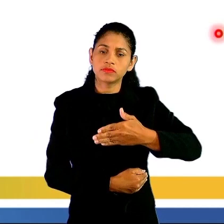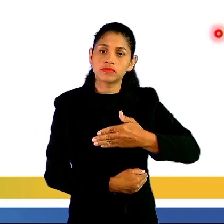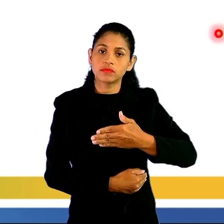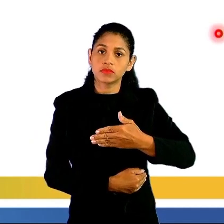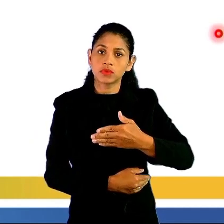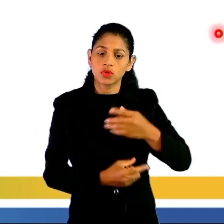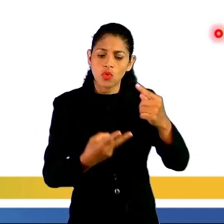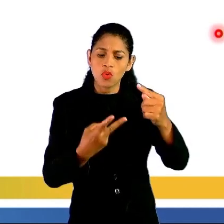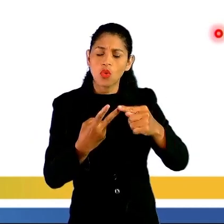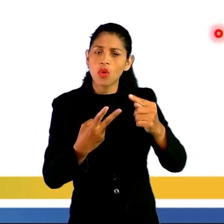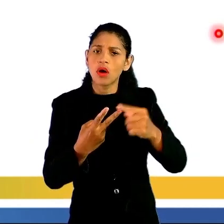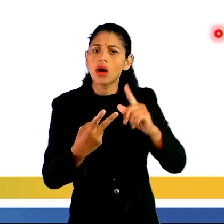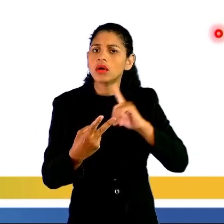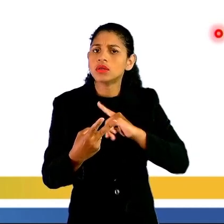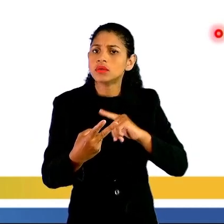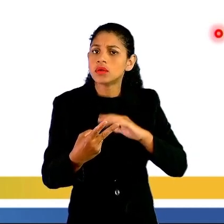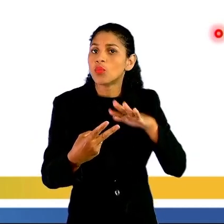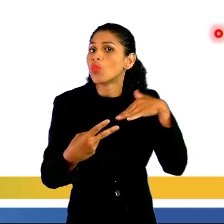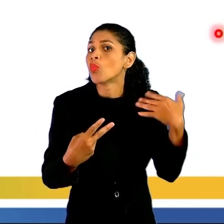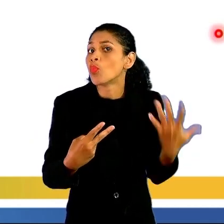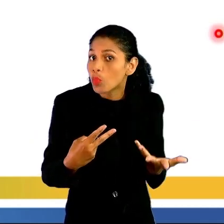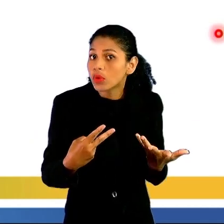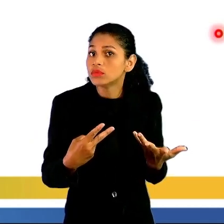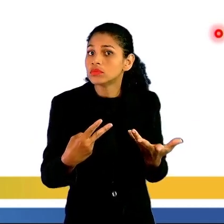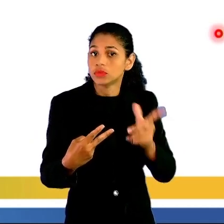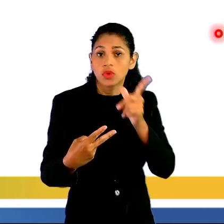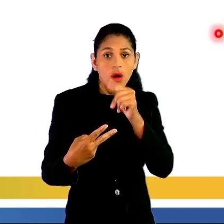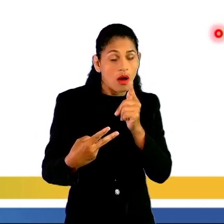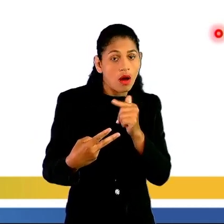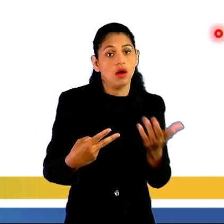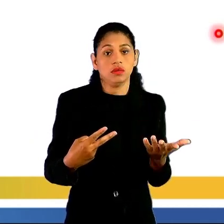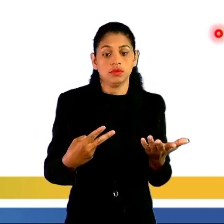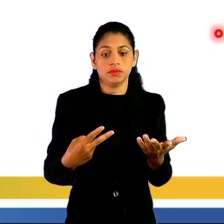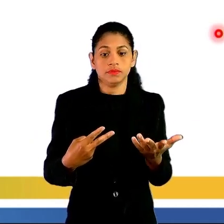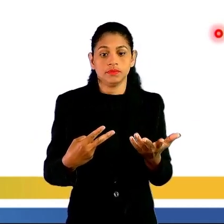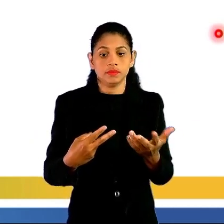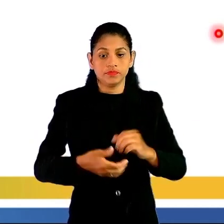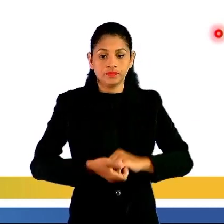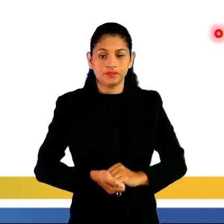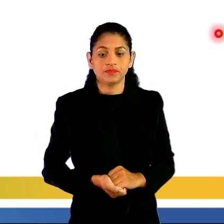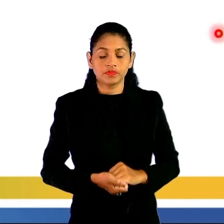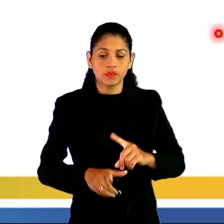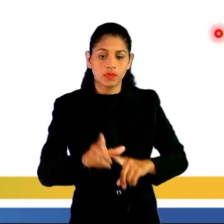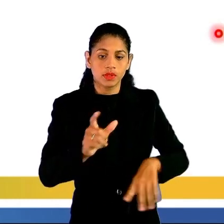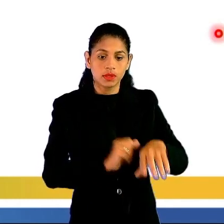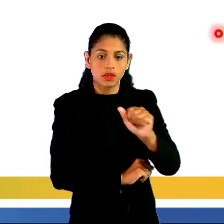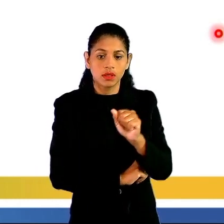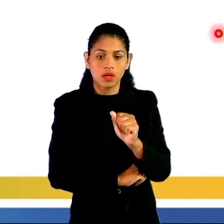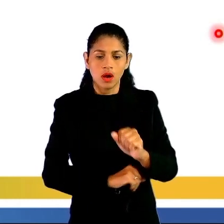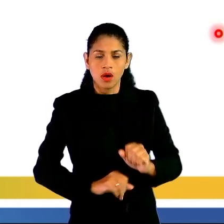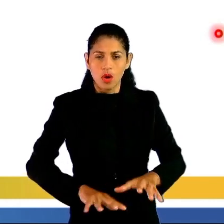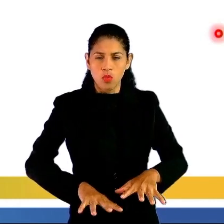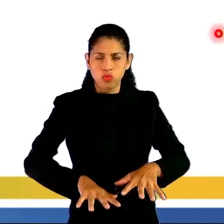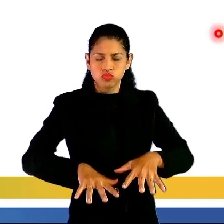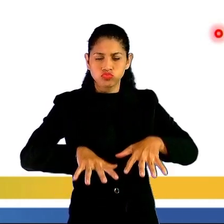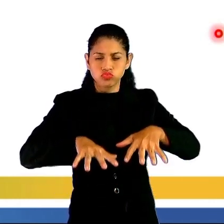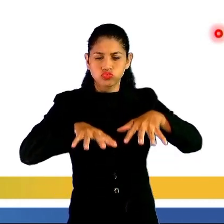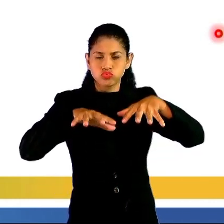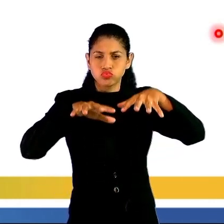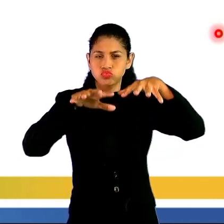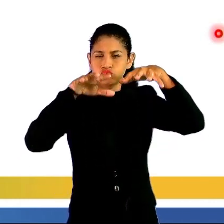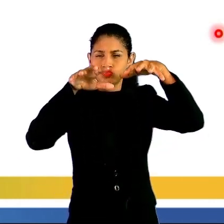alternativa A, será preenchido apenas parcialmente. Alternativa B, ficará totalmente preenchido